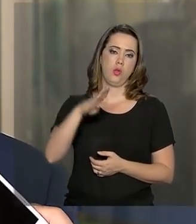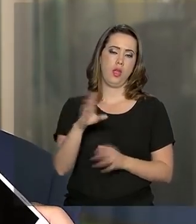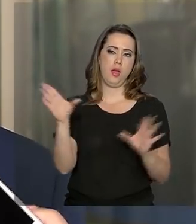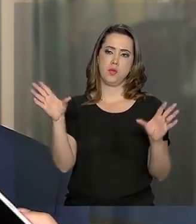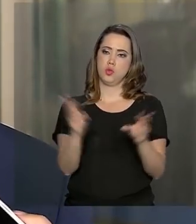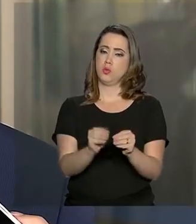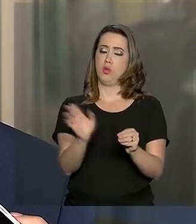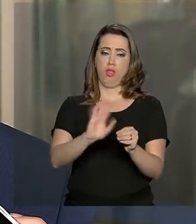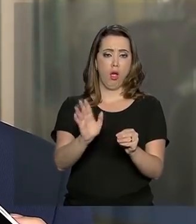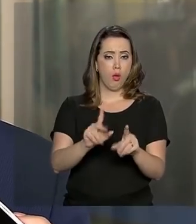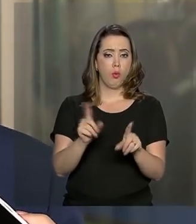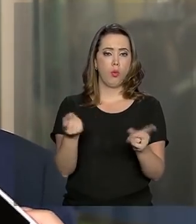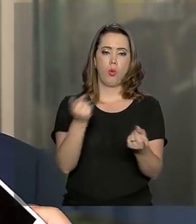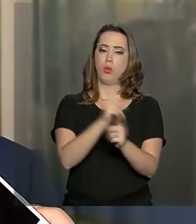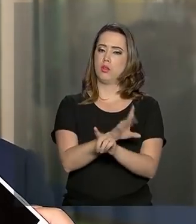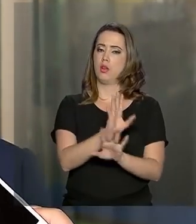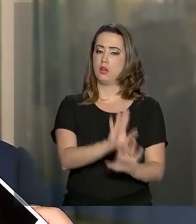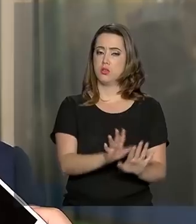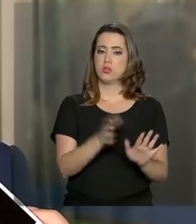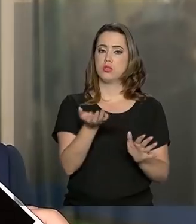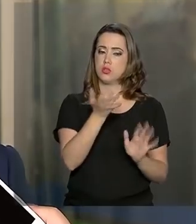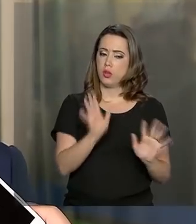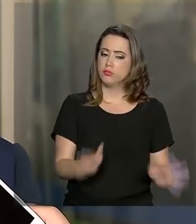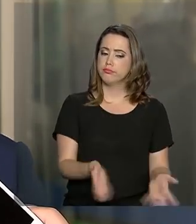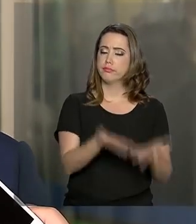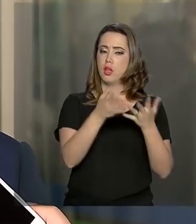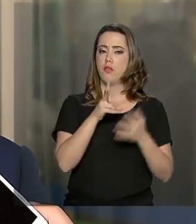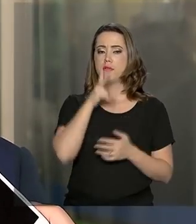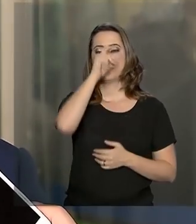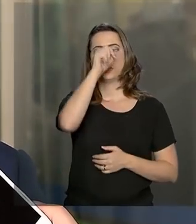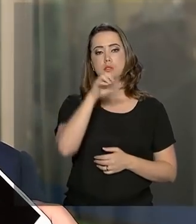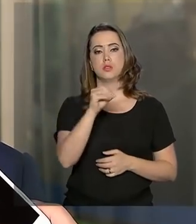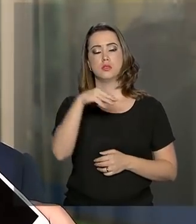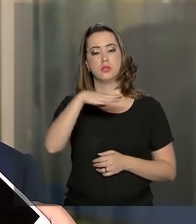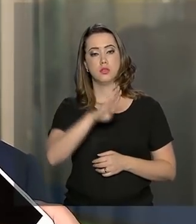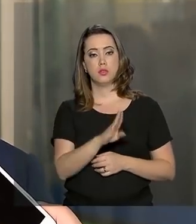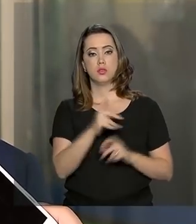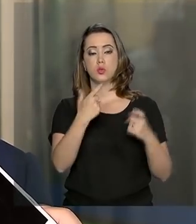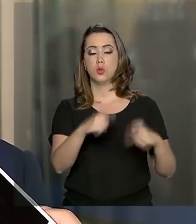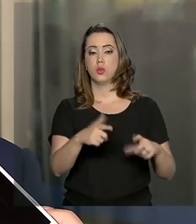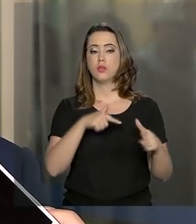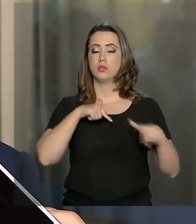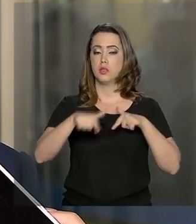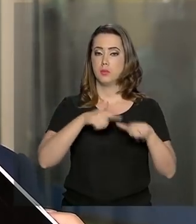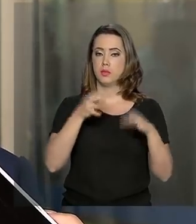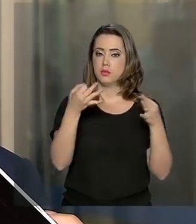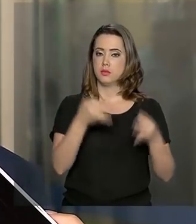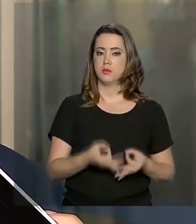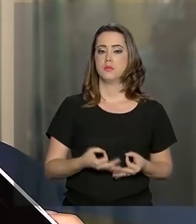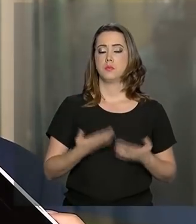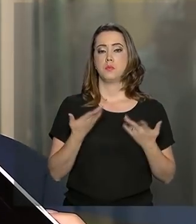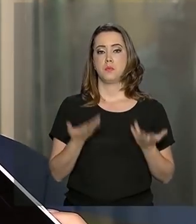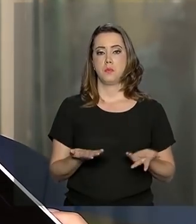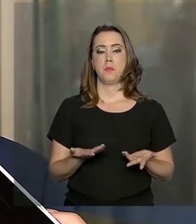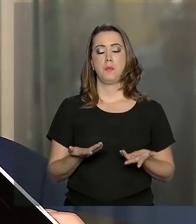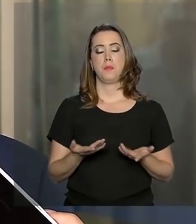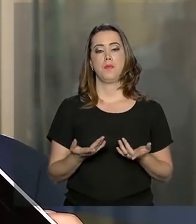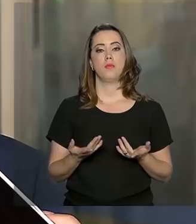diminuída, pelo contrário. A gente está querendo fortalecer a Conab, aonde ela está atuando ativamente,